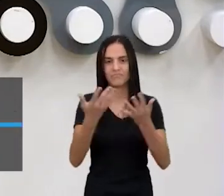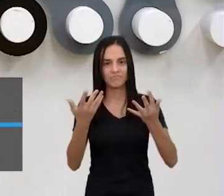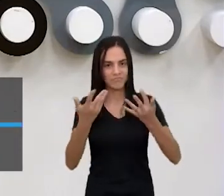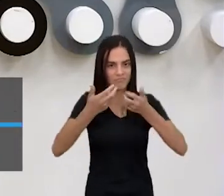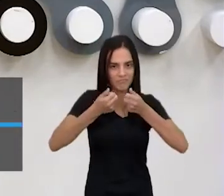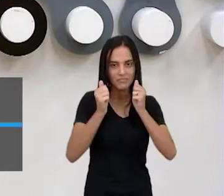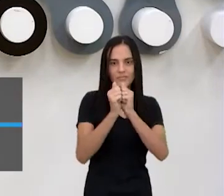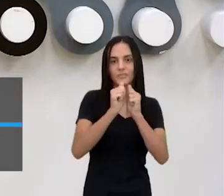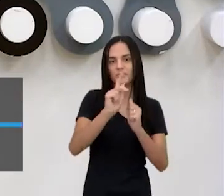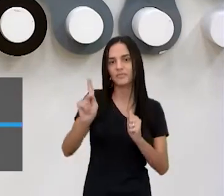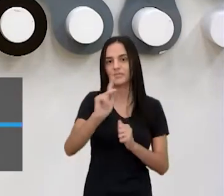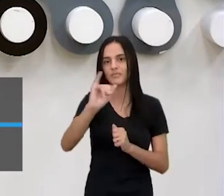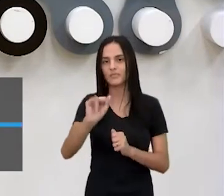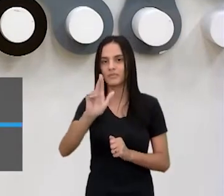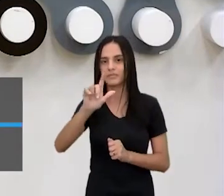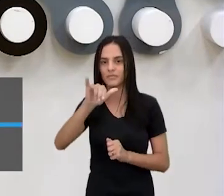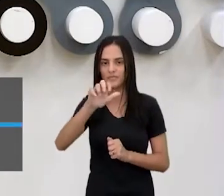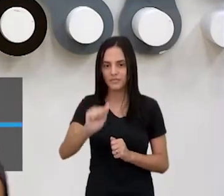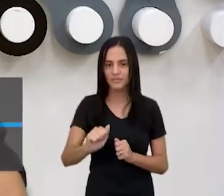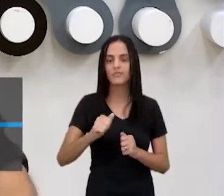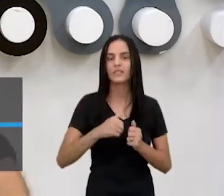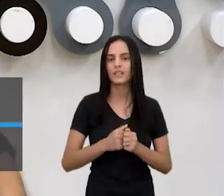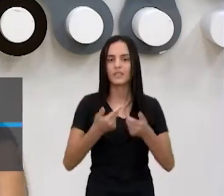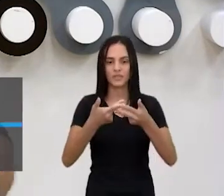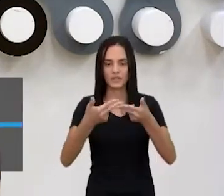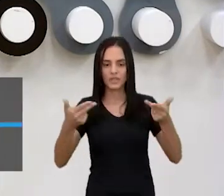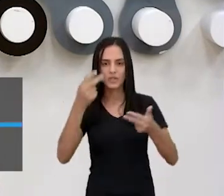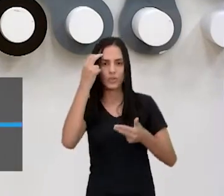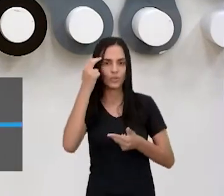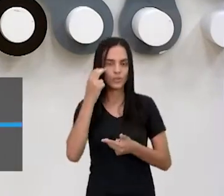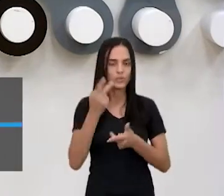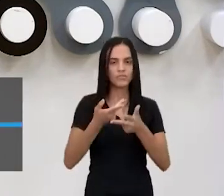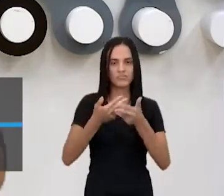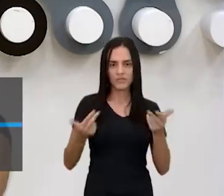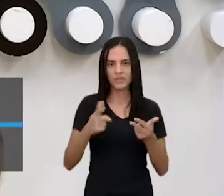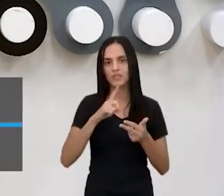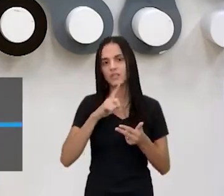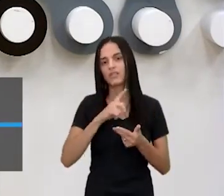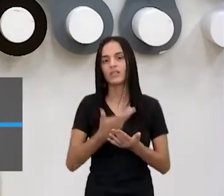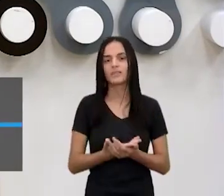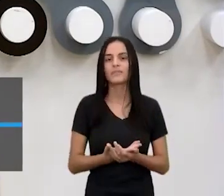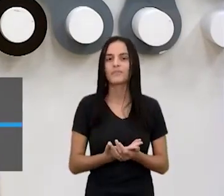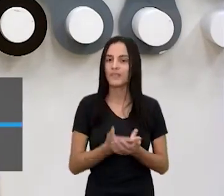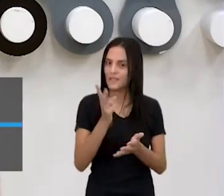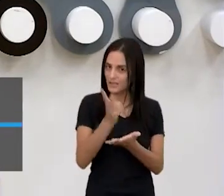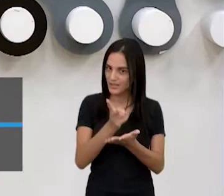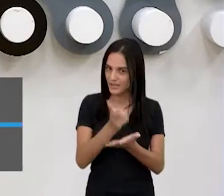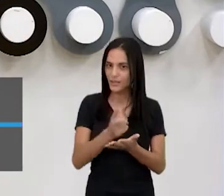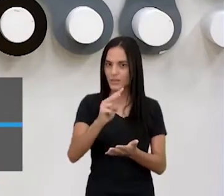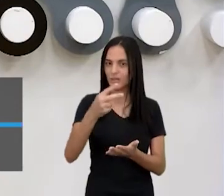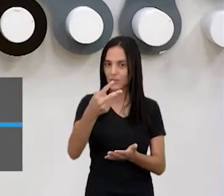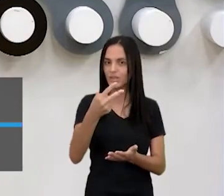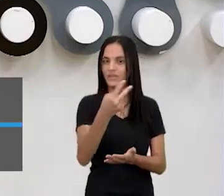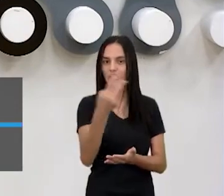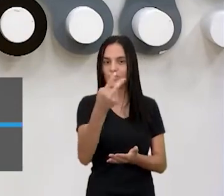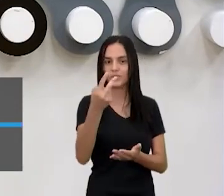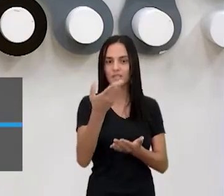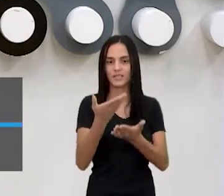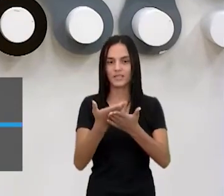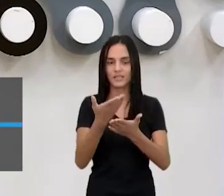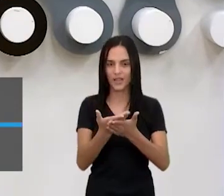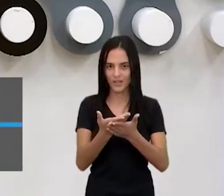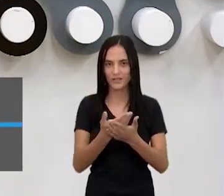professora Juliana, com esse componente que envolve lutas, envolve cultura, envolve muita coisa, nessa dobradinha que sempre fazemos né, nesta